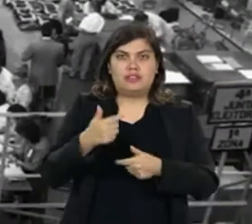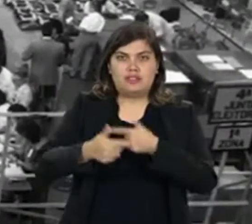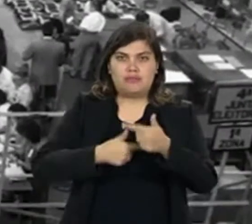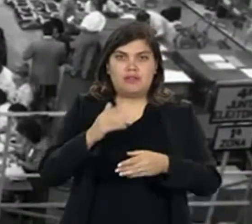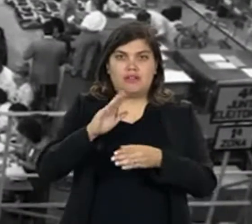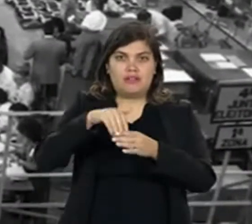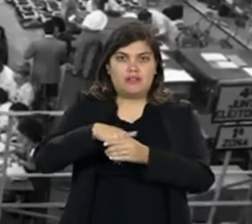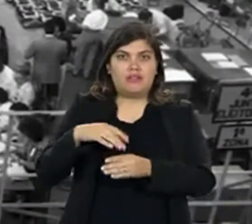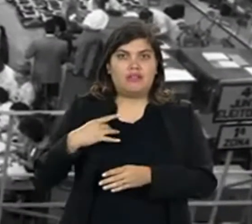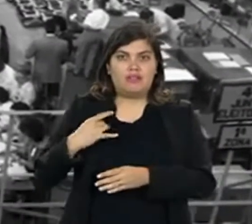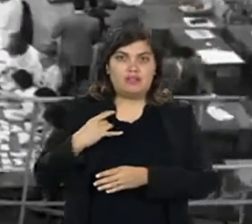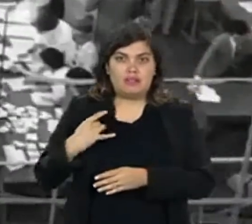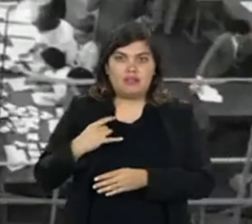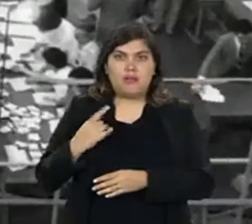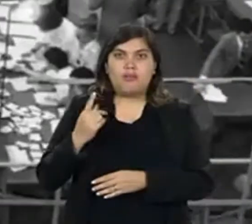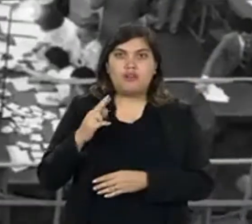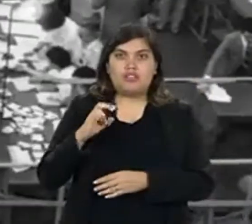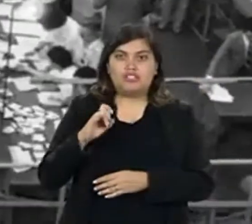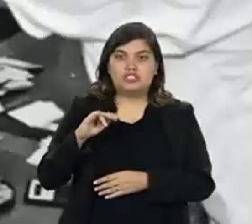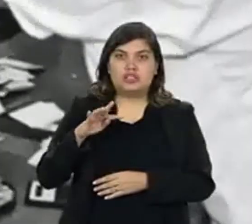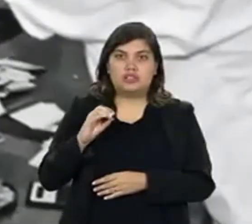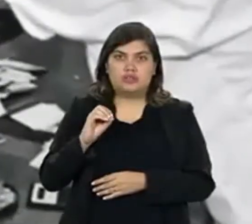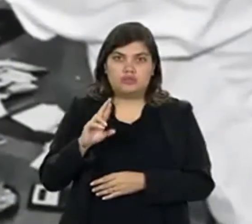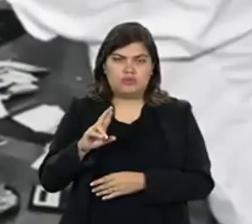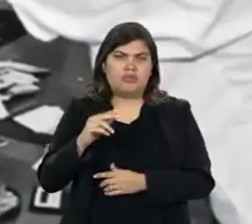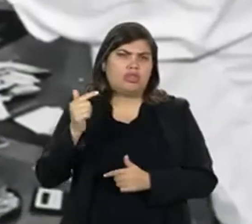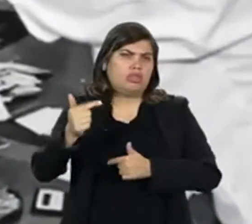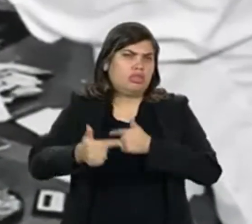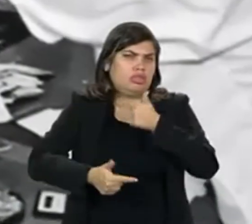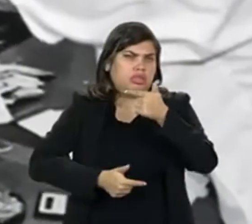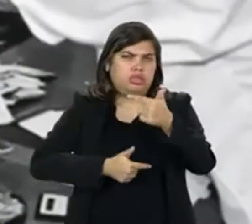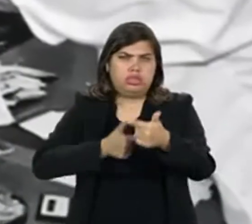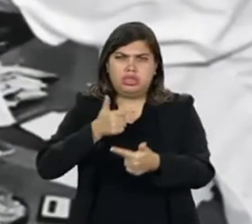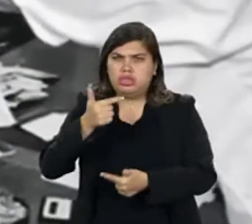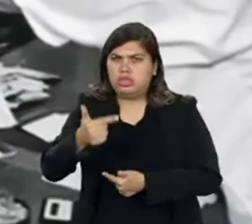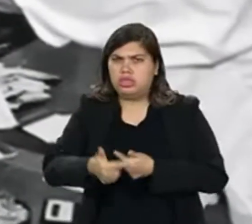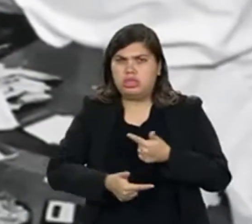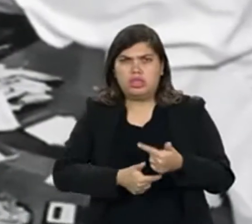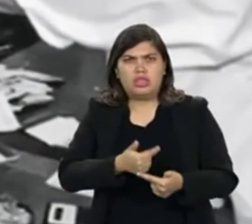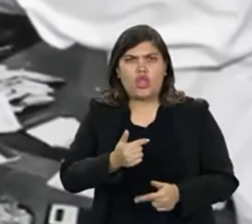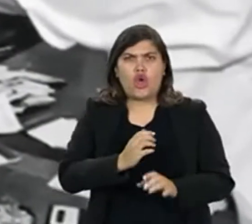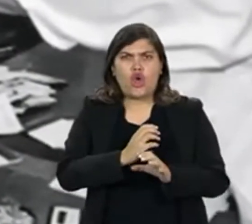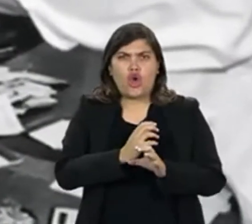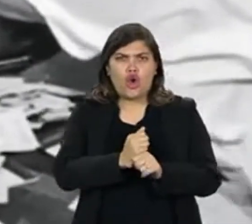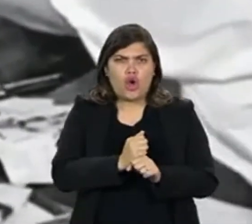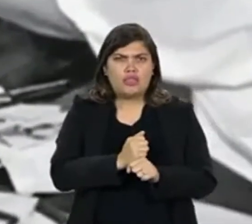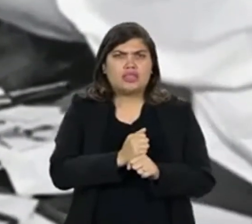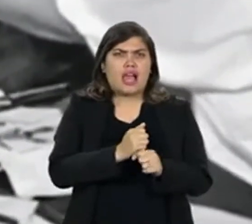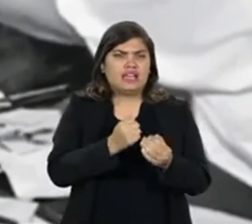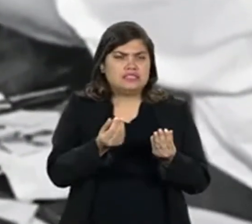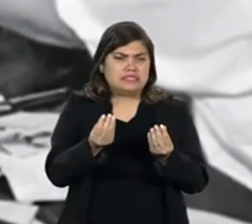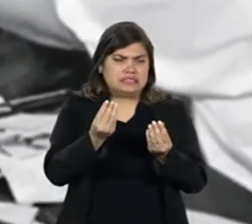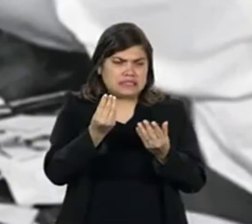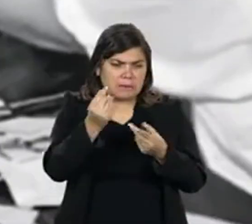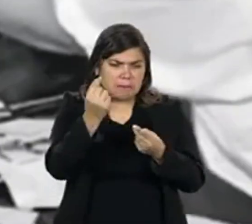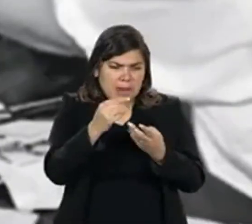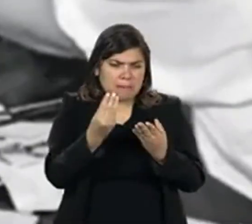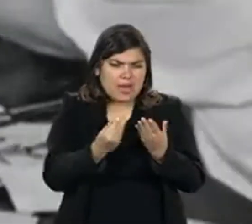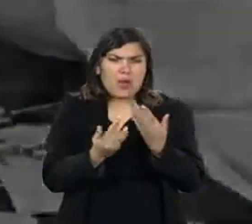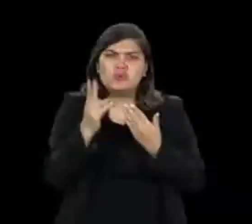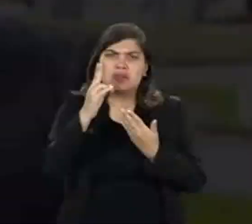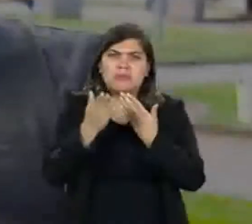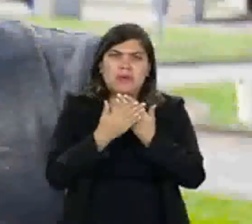eu fui convidado para ser escrutinador. Era uma época muito trabalhosa, porque era feita a contagem de manual dos